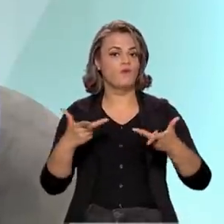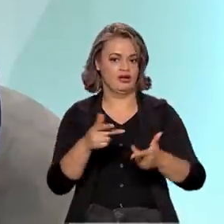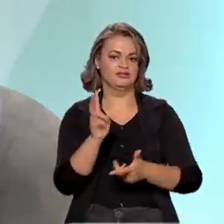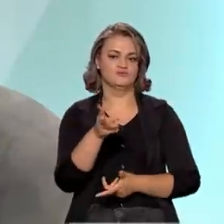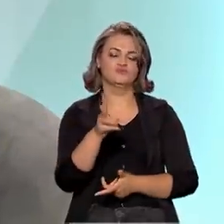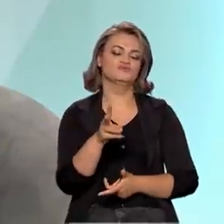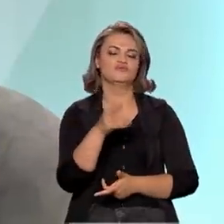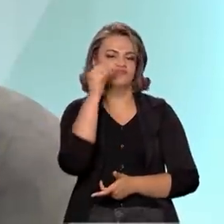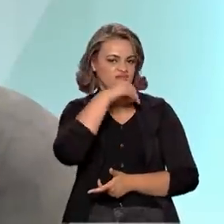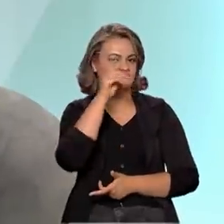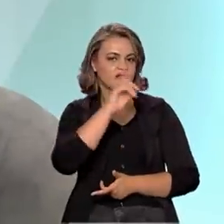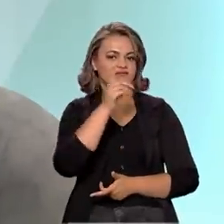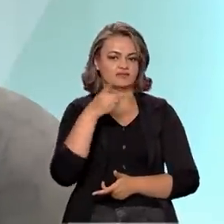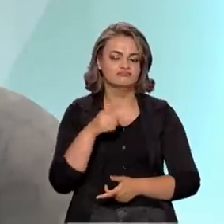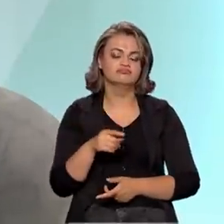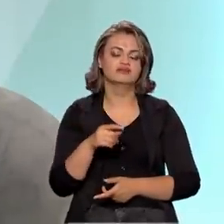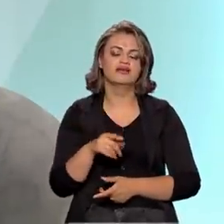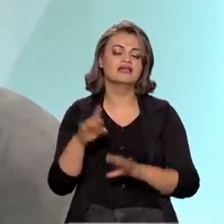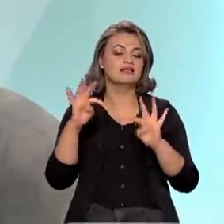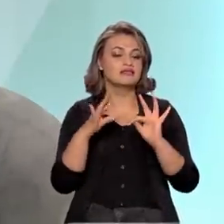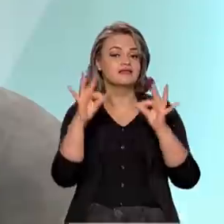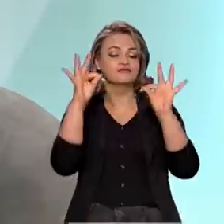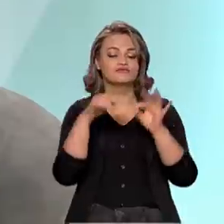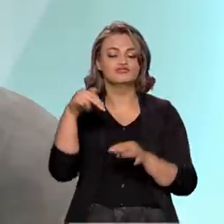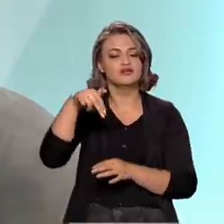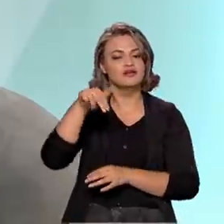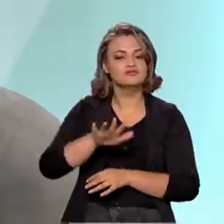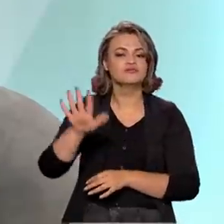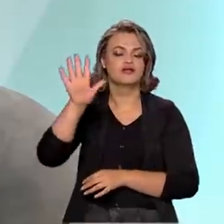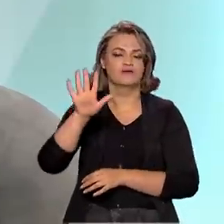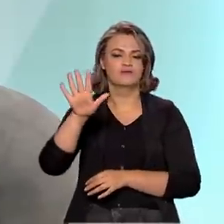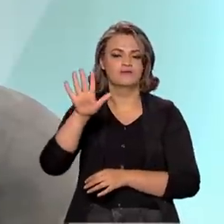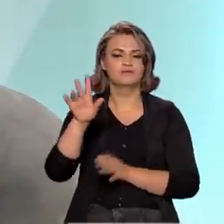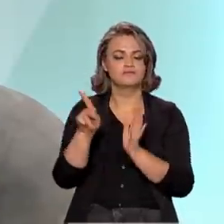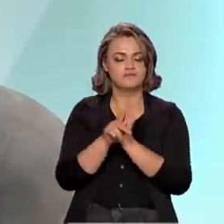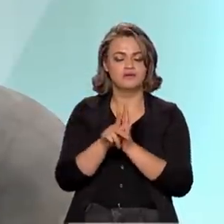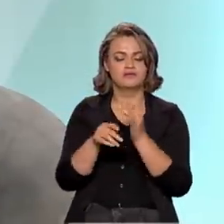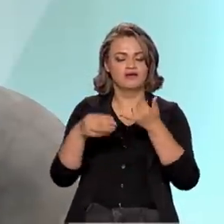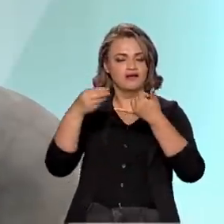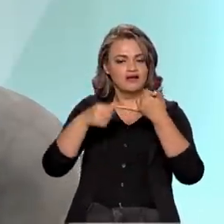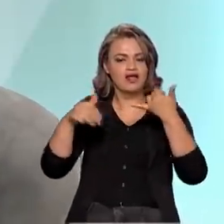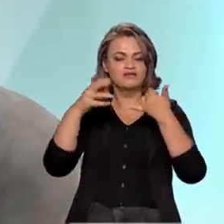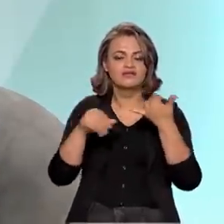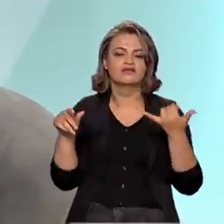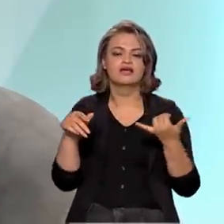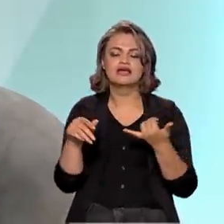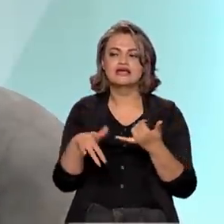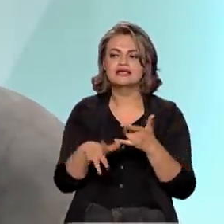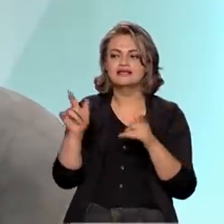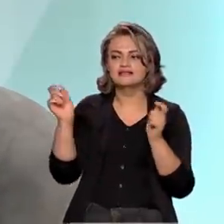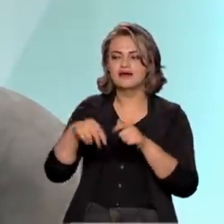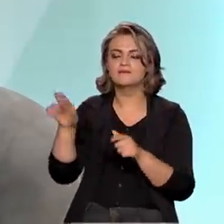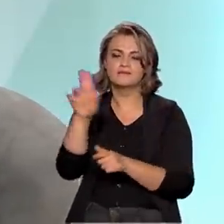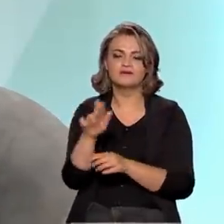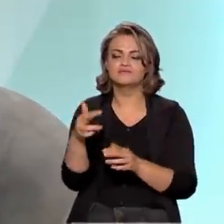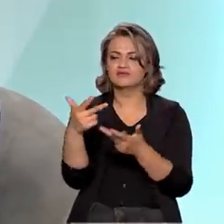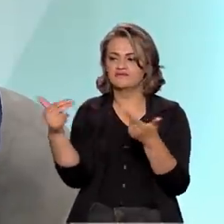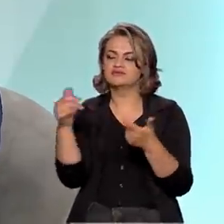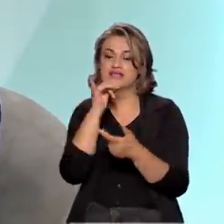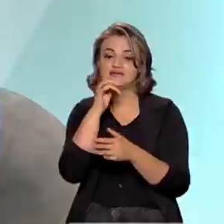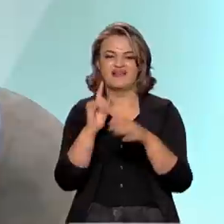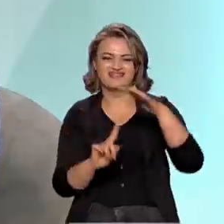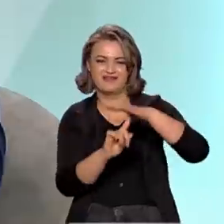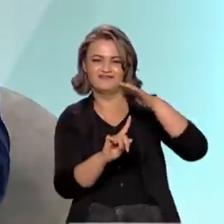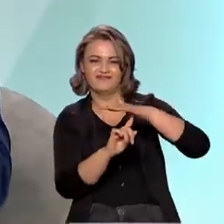Mas, nesse caso, não. Tecnologia nacional para o desenvolvimento do grafeno. E aí vem as aplicações. Nós tivemos essa feira